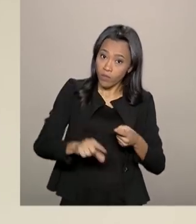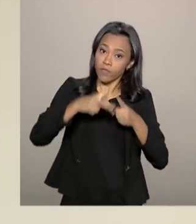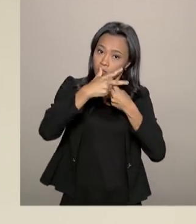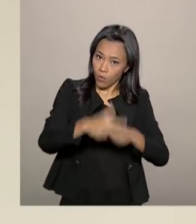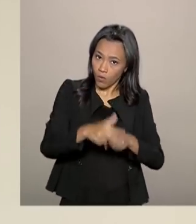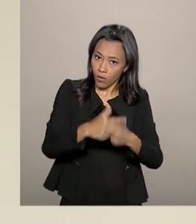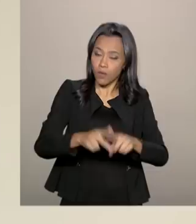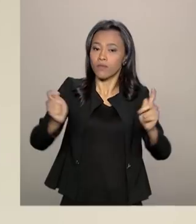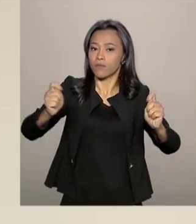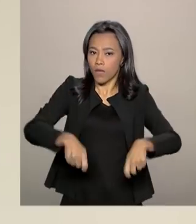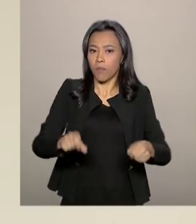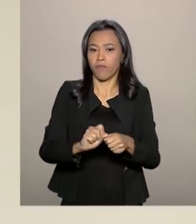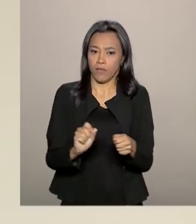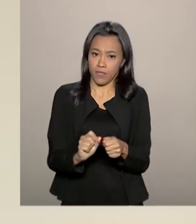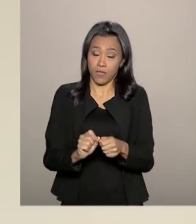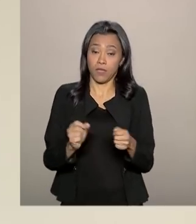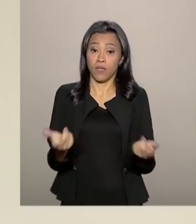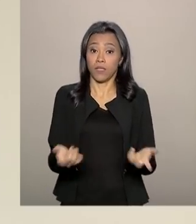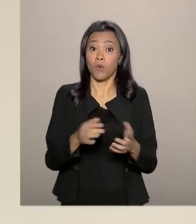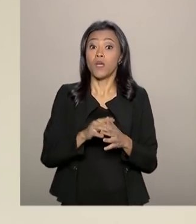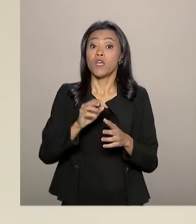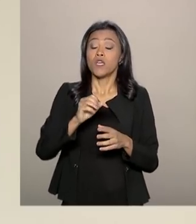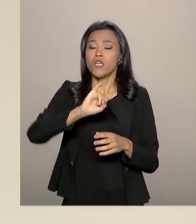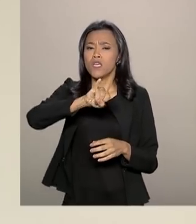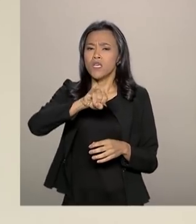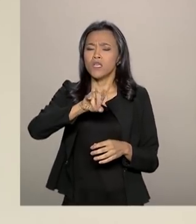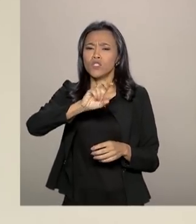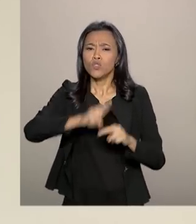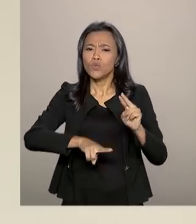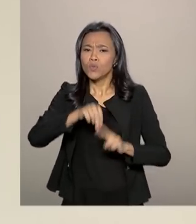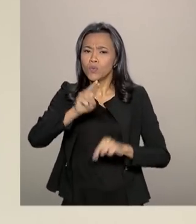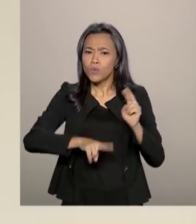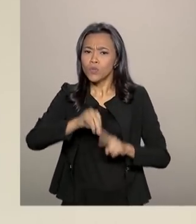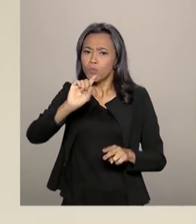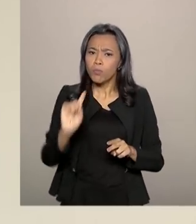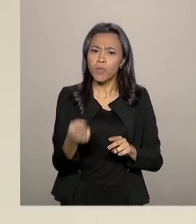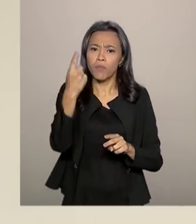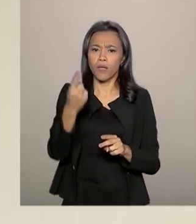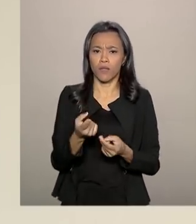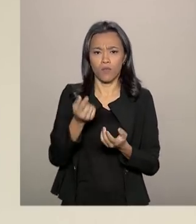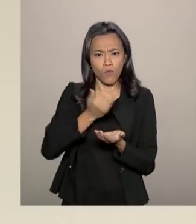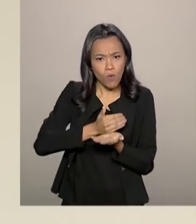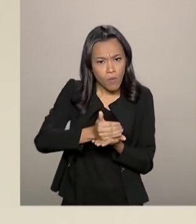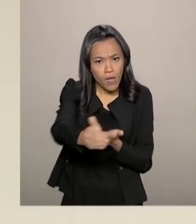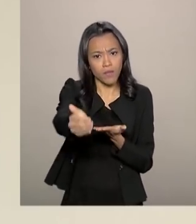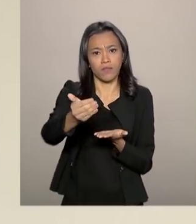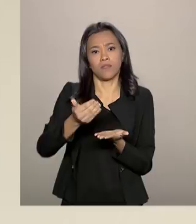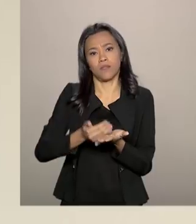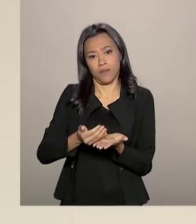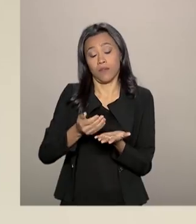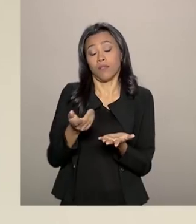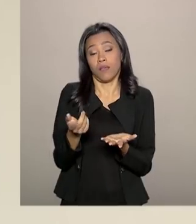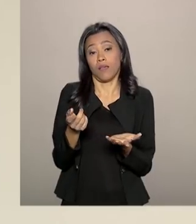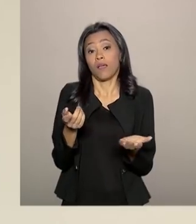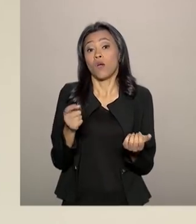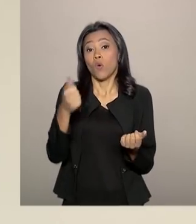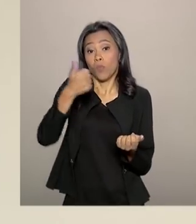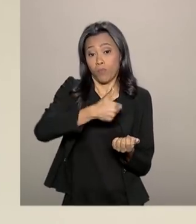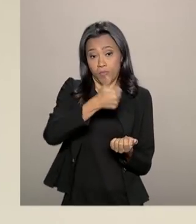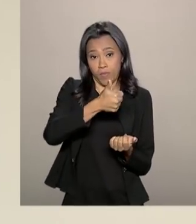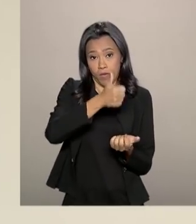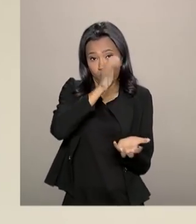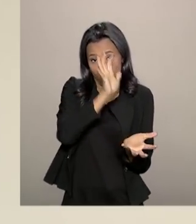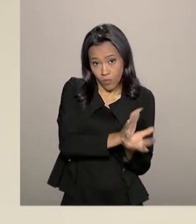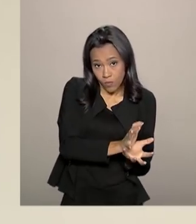o primeiro lote da declaração sai em junho e vai até dezembro. As restituições serão pagas até dezembro. O primeiro lote é destinado